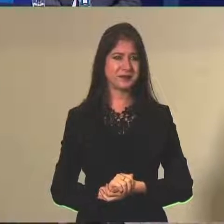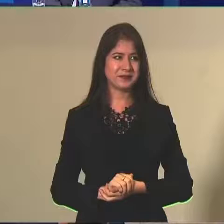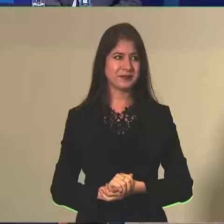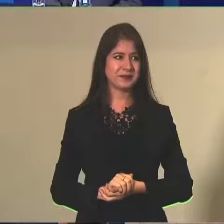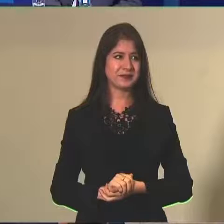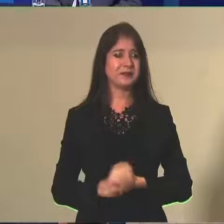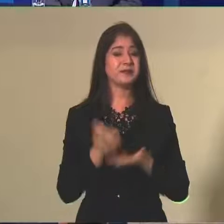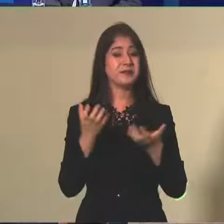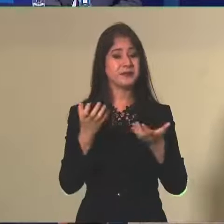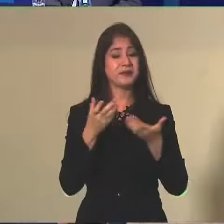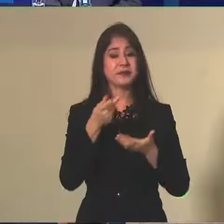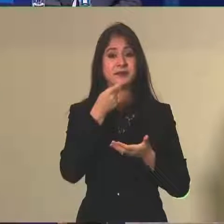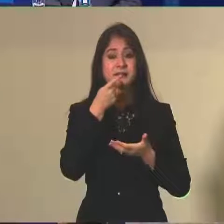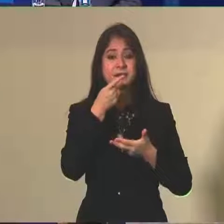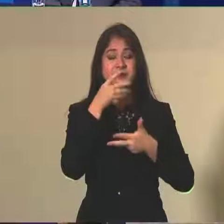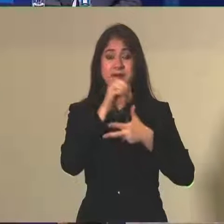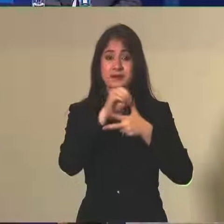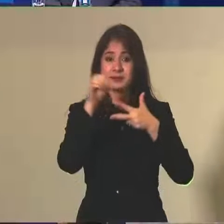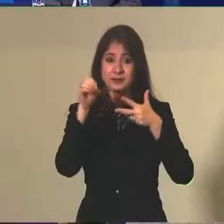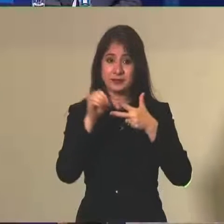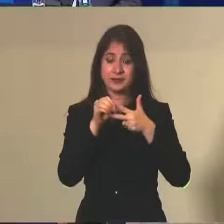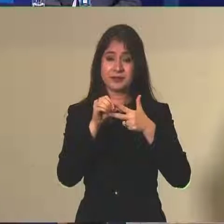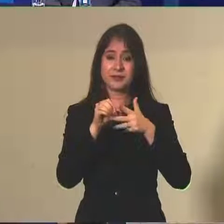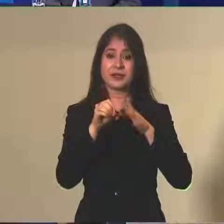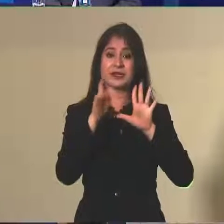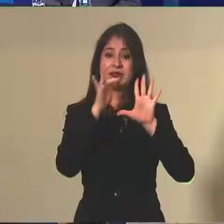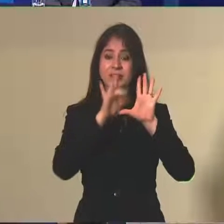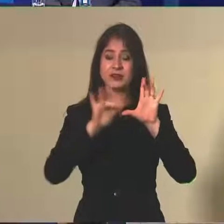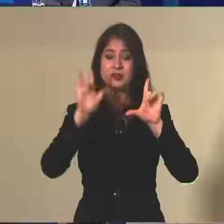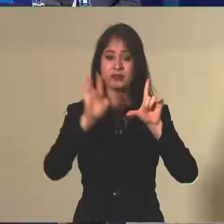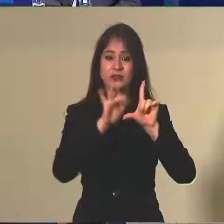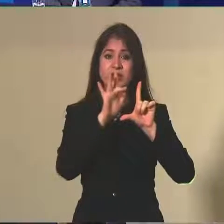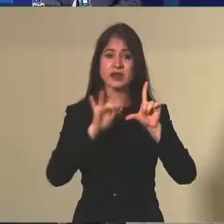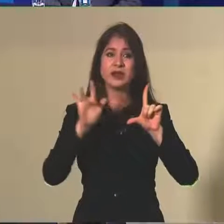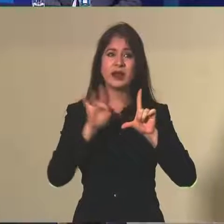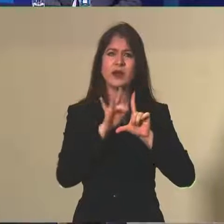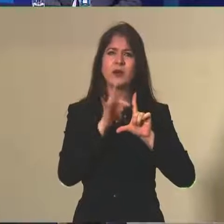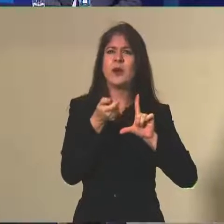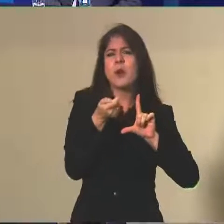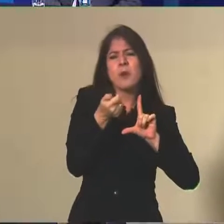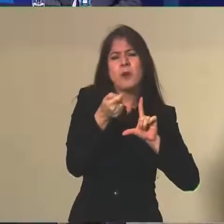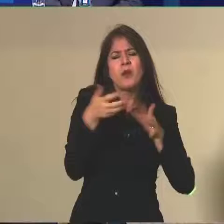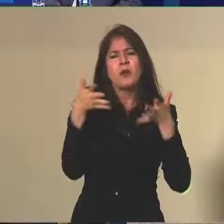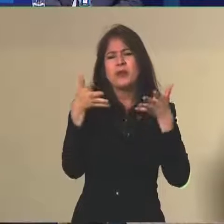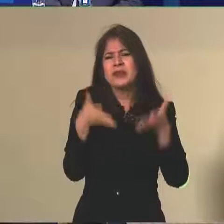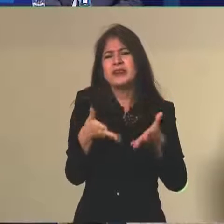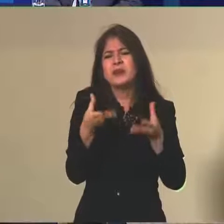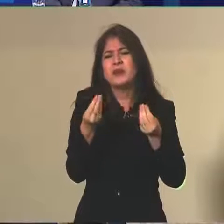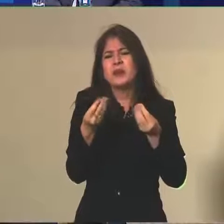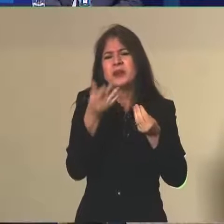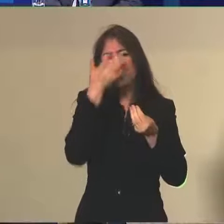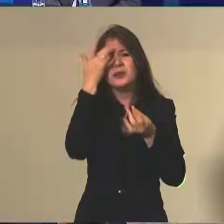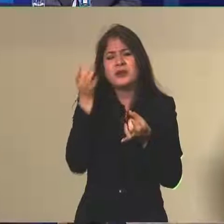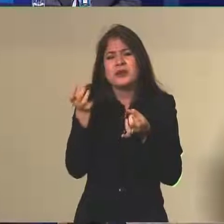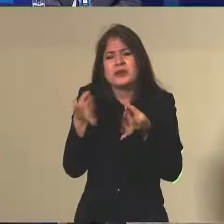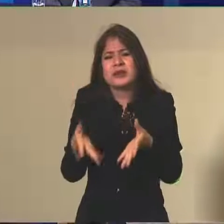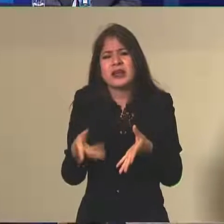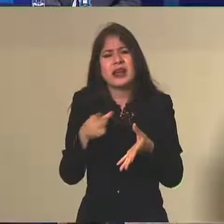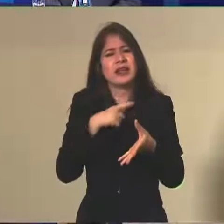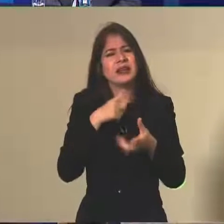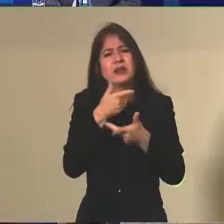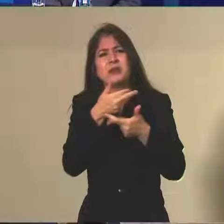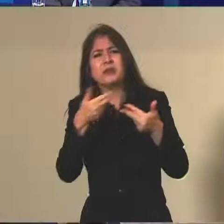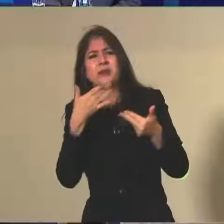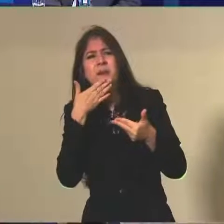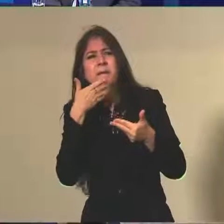Eu queria falar sobre o Enem Digital. Foram poucos participantes, uma abstenção alta, já existem ações em práticas para o Enem